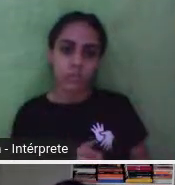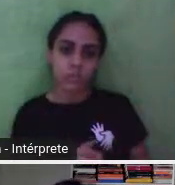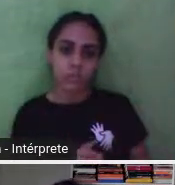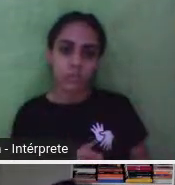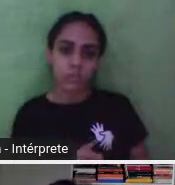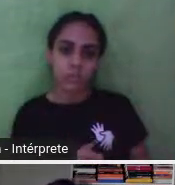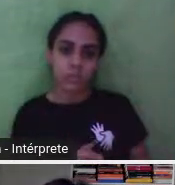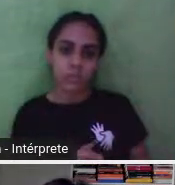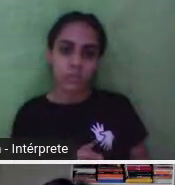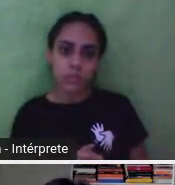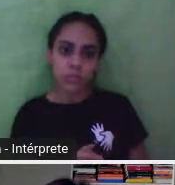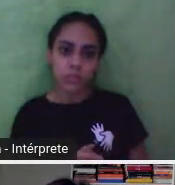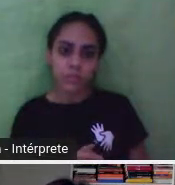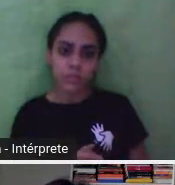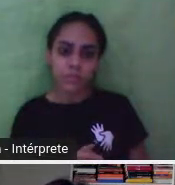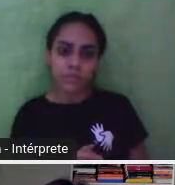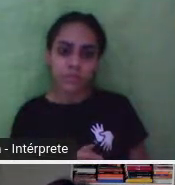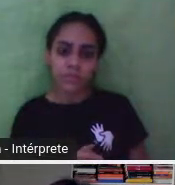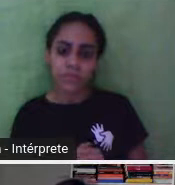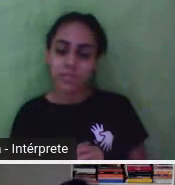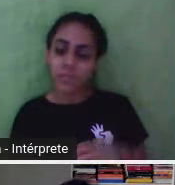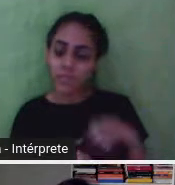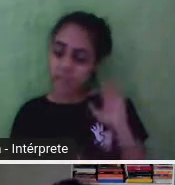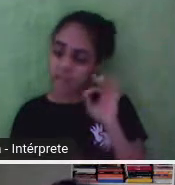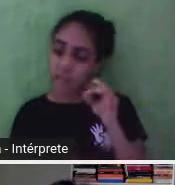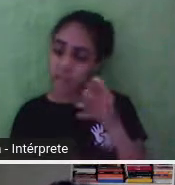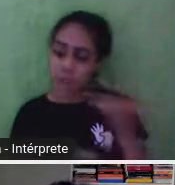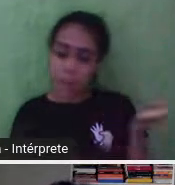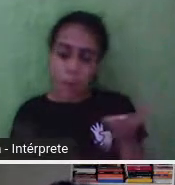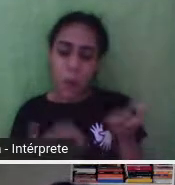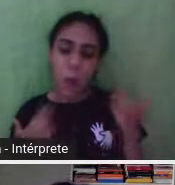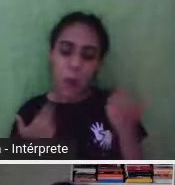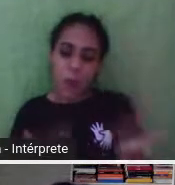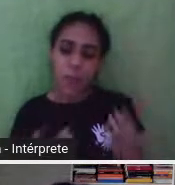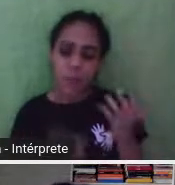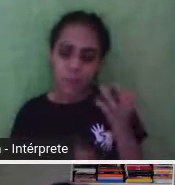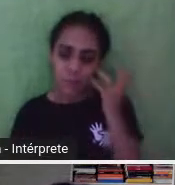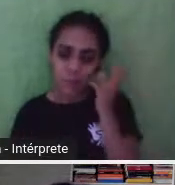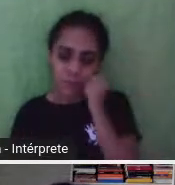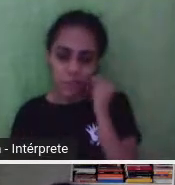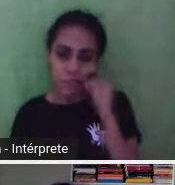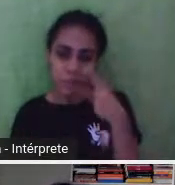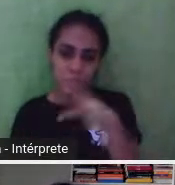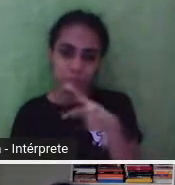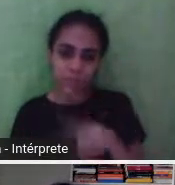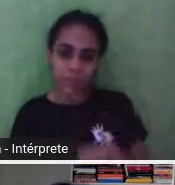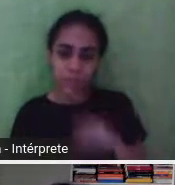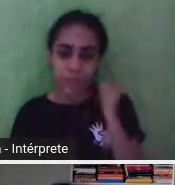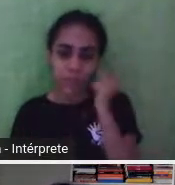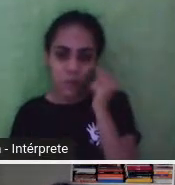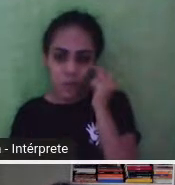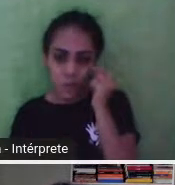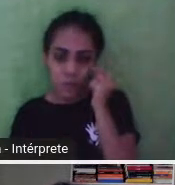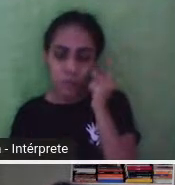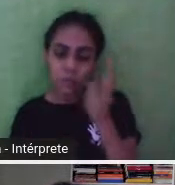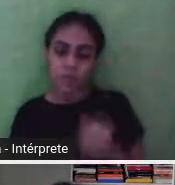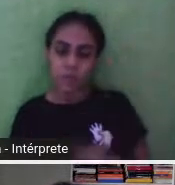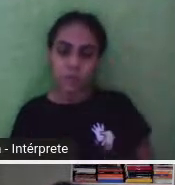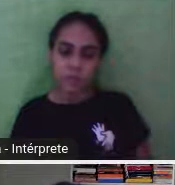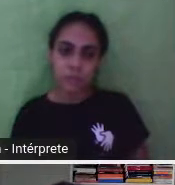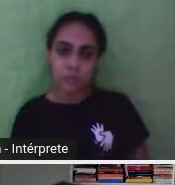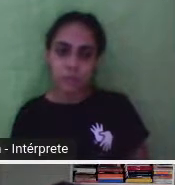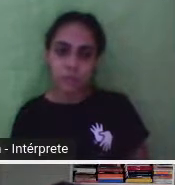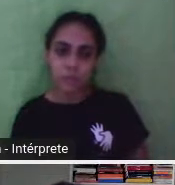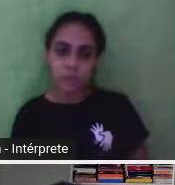um sono muito leve. Entendo. Olha, veja só, a Kátia, que também tem filhos, que também é uma grande